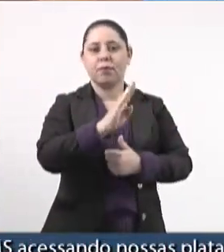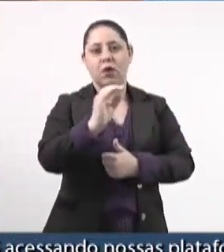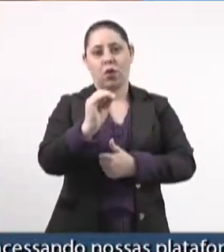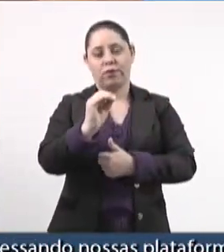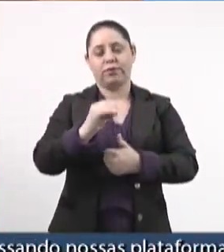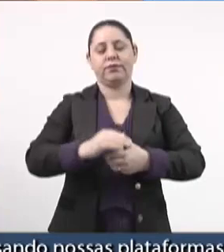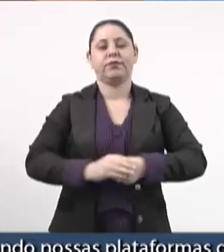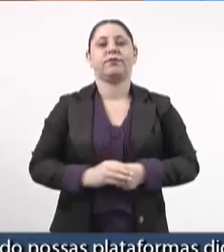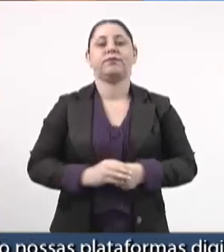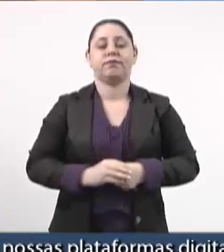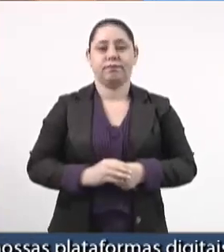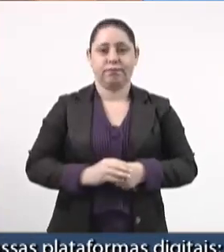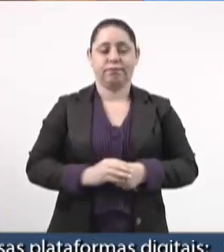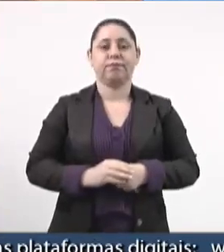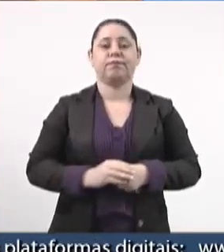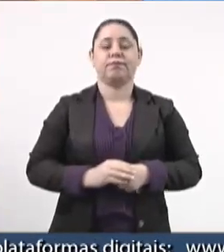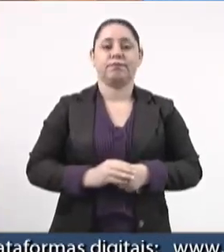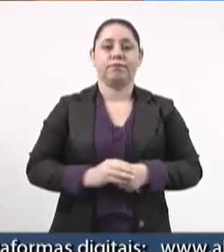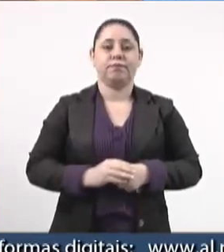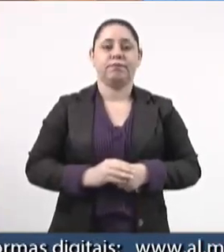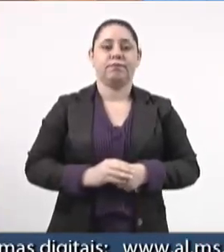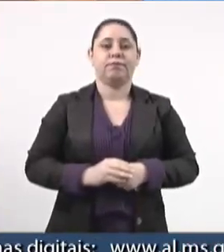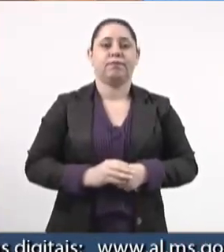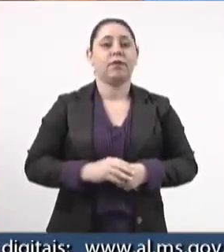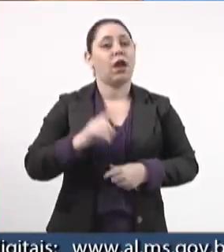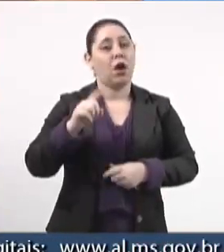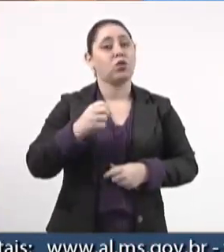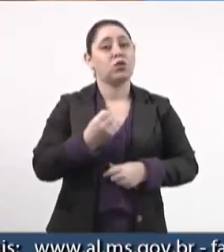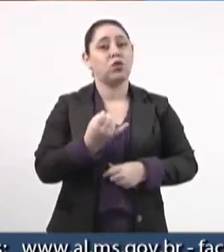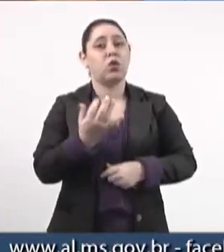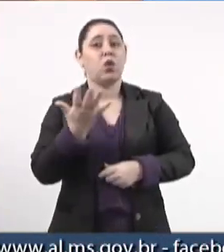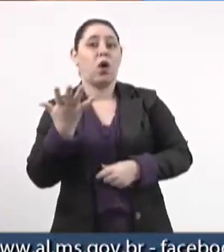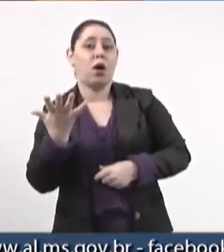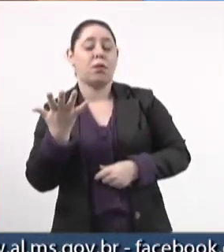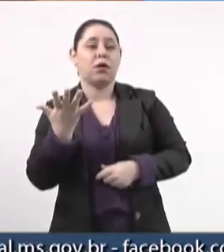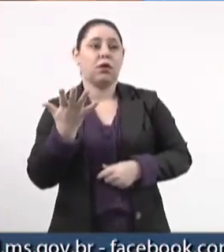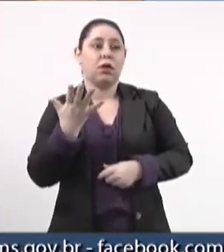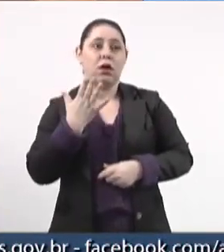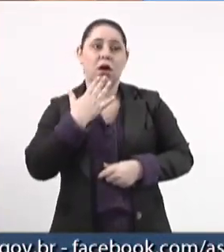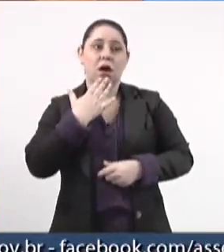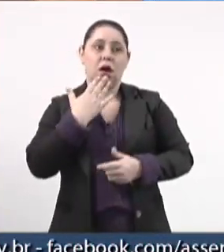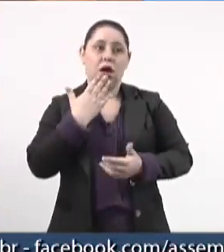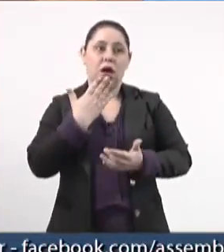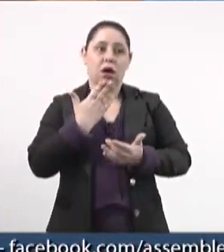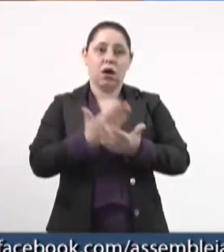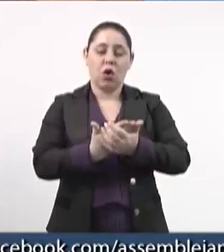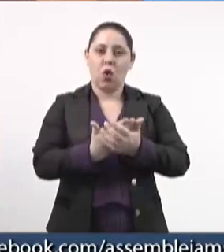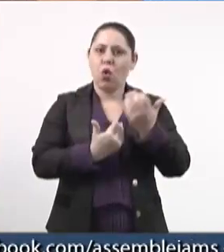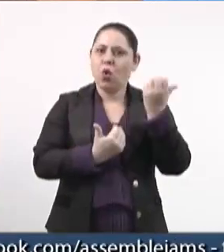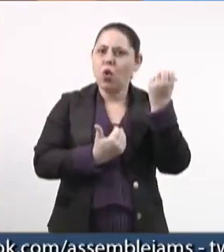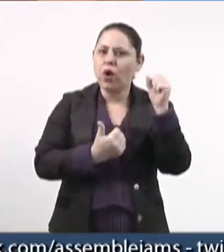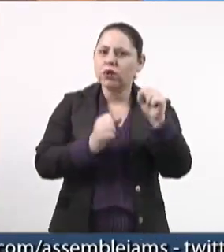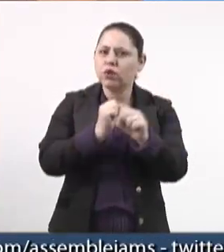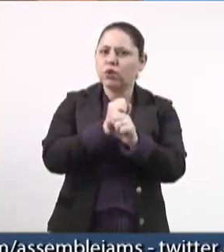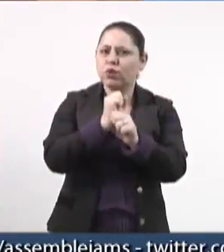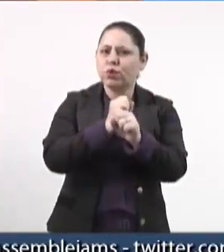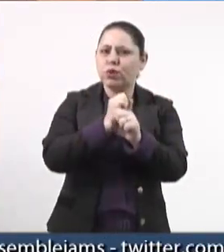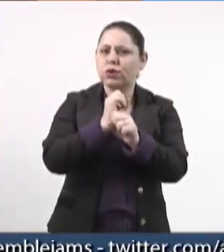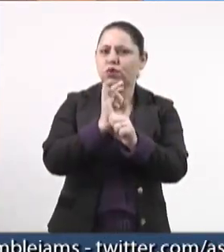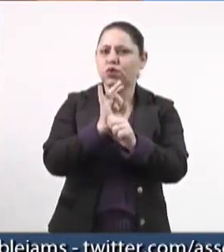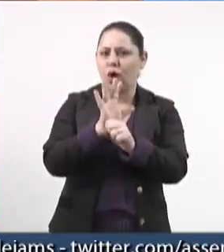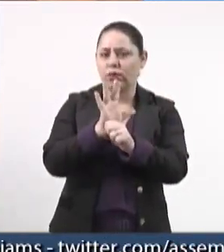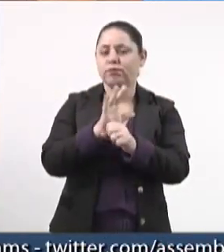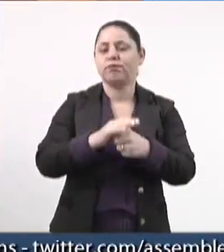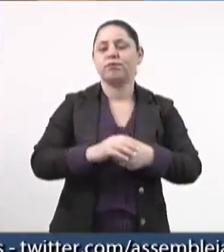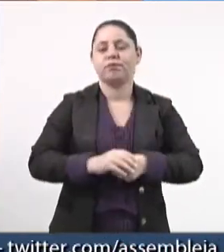de ocorrência é um número assustador em oito anos, em oito